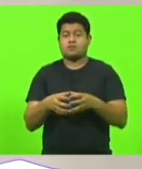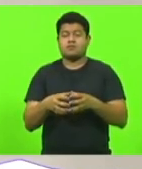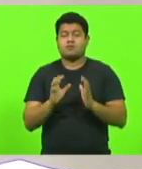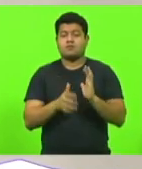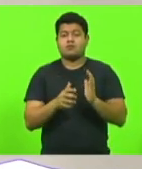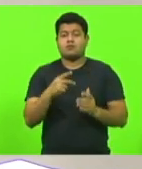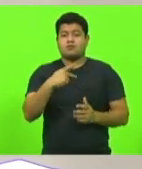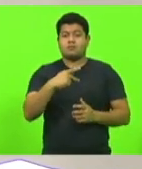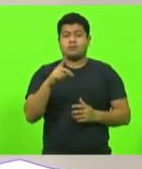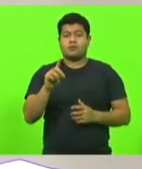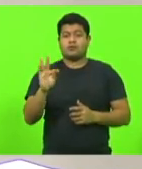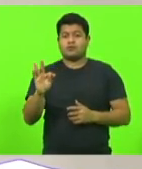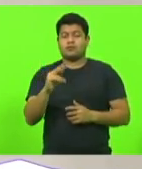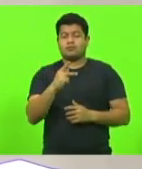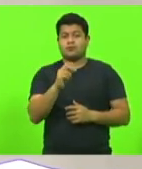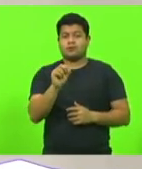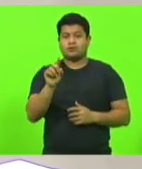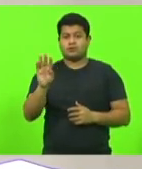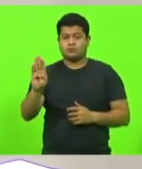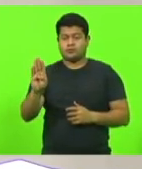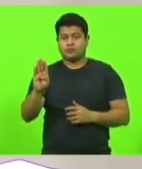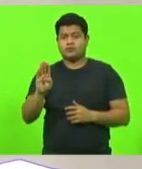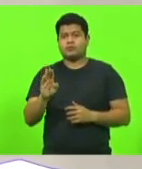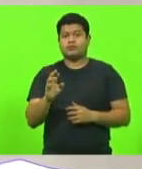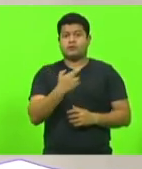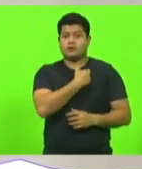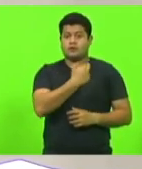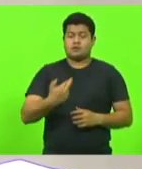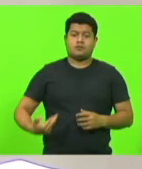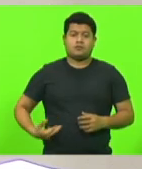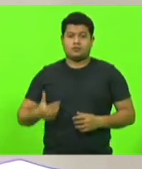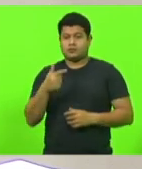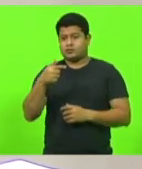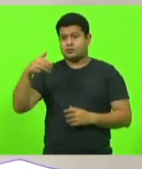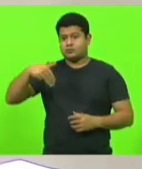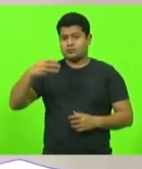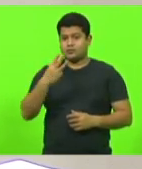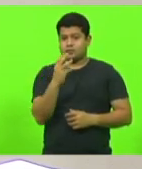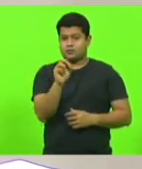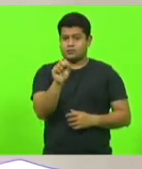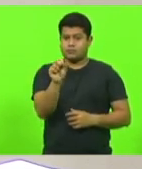PSDB e Republicanos por 7 minutos e 30 segundos.